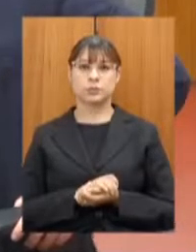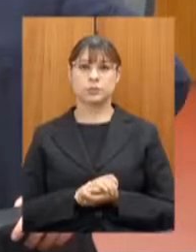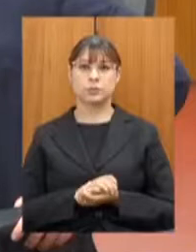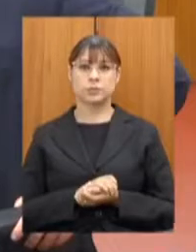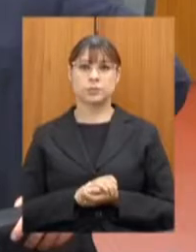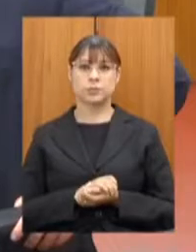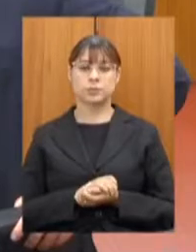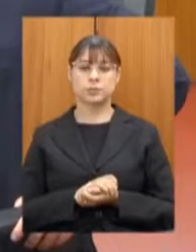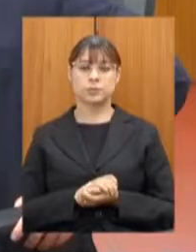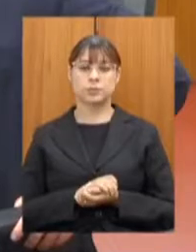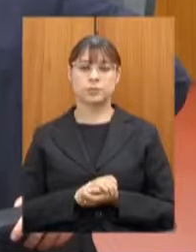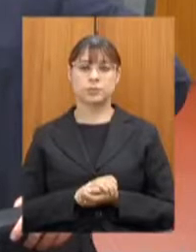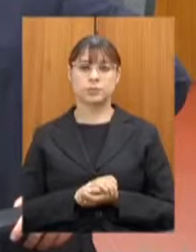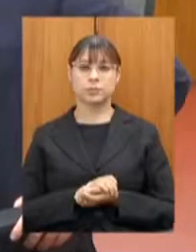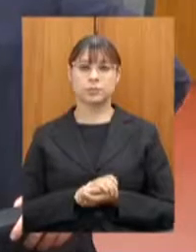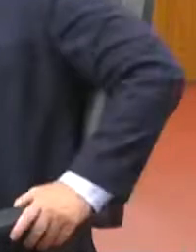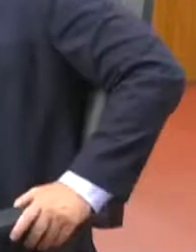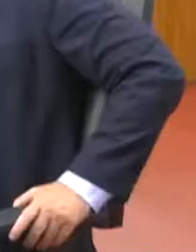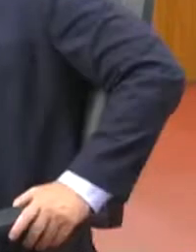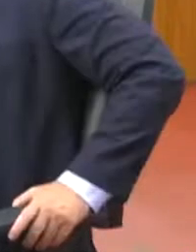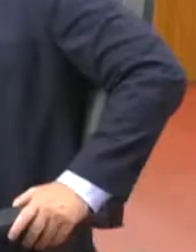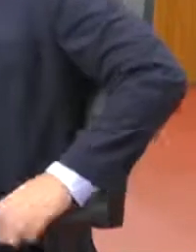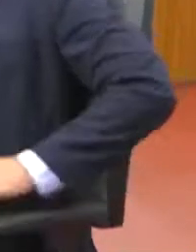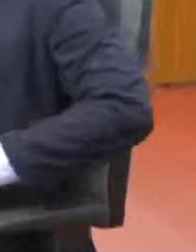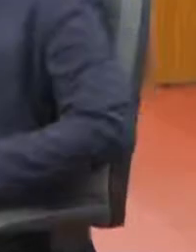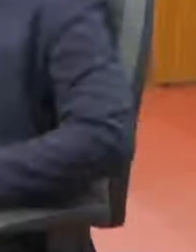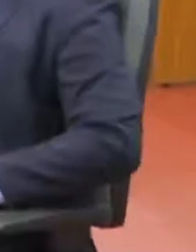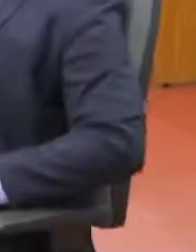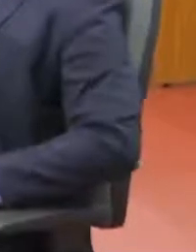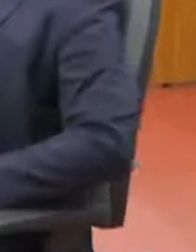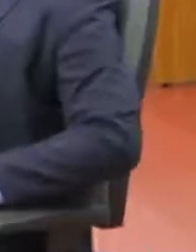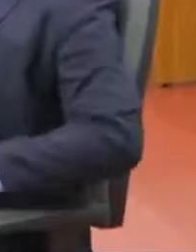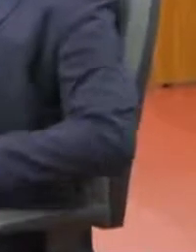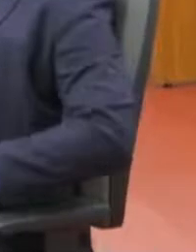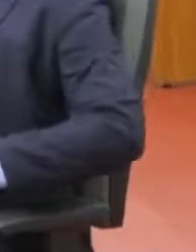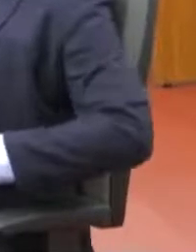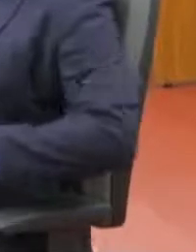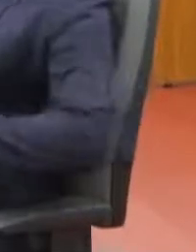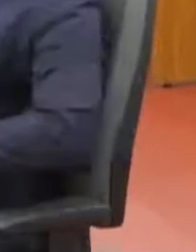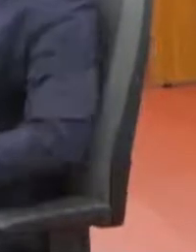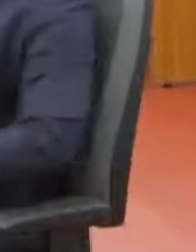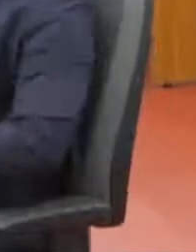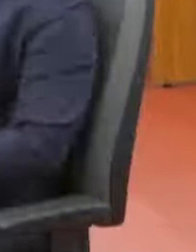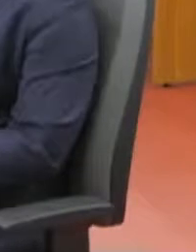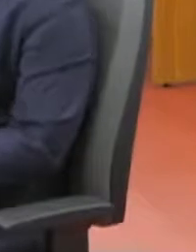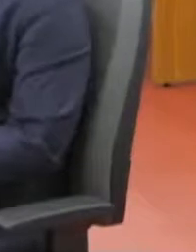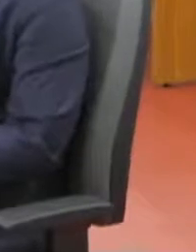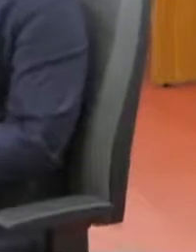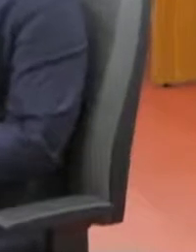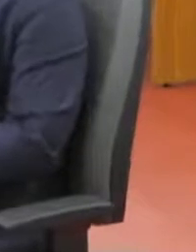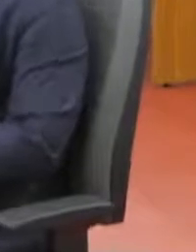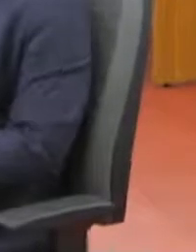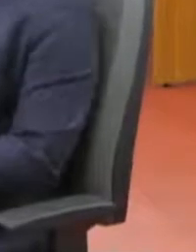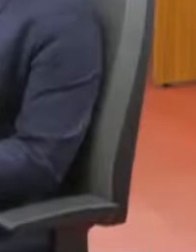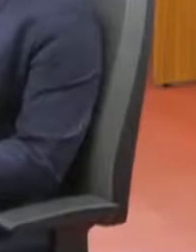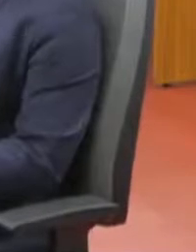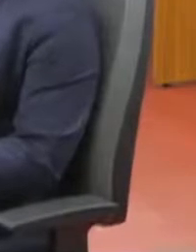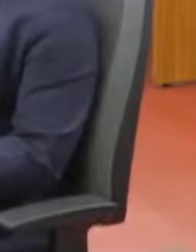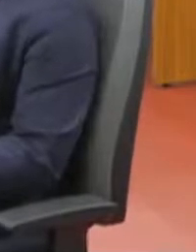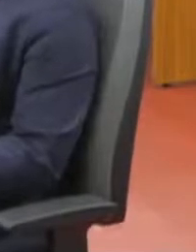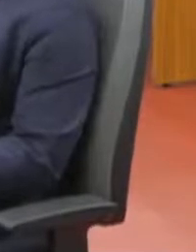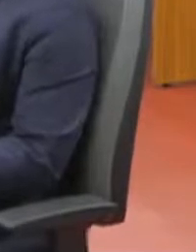o senhor tem que abrir o microfone agora sim bem vindo deputado Zé Reis maravilha presidente